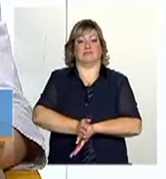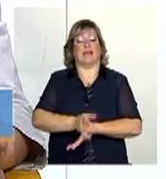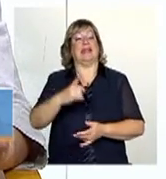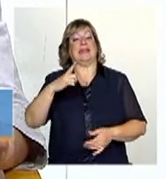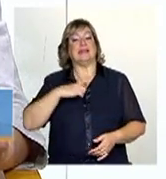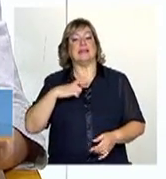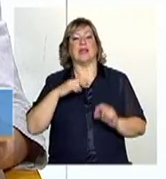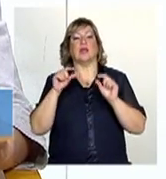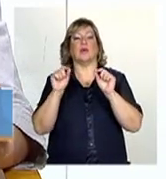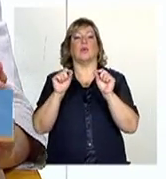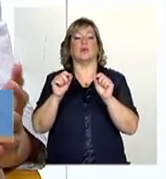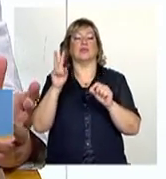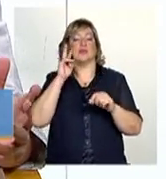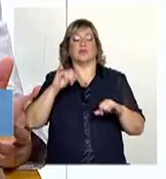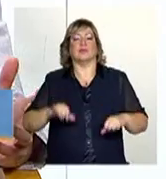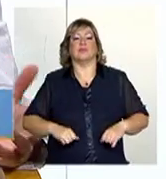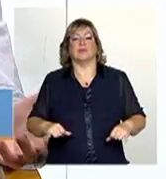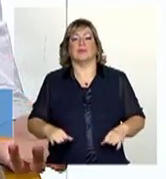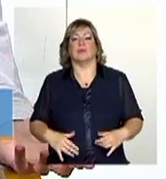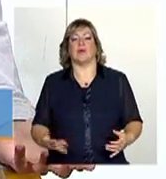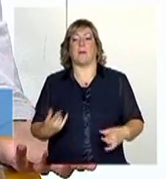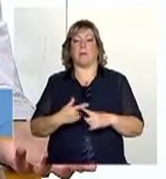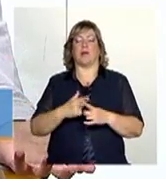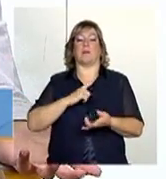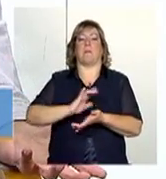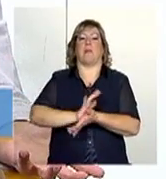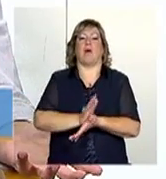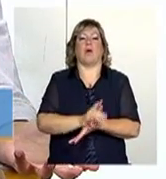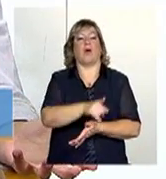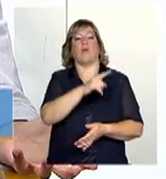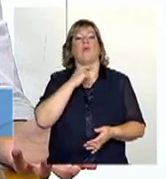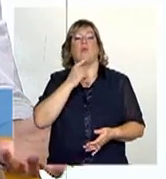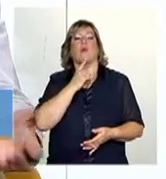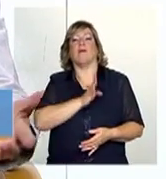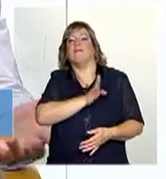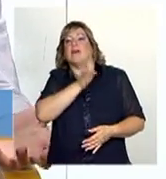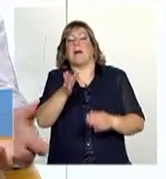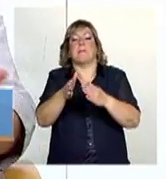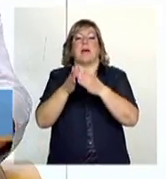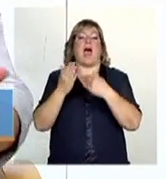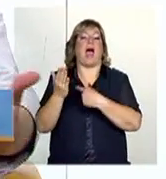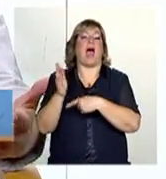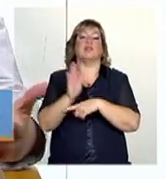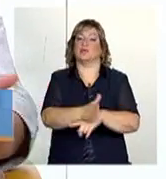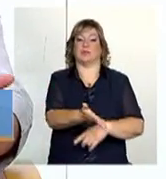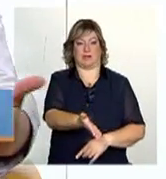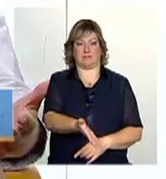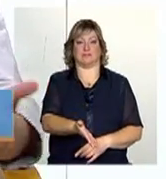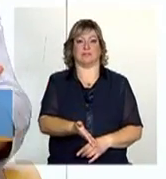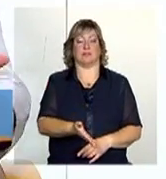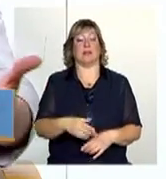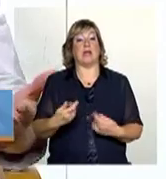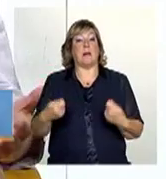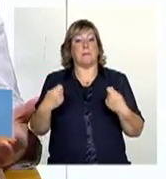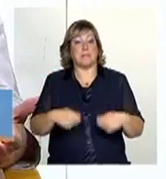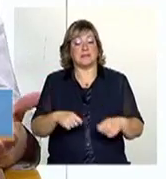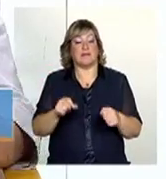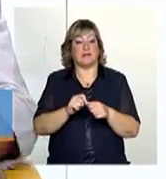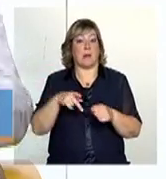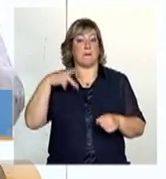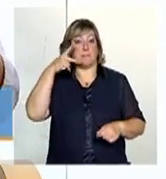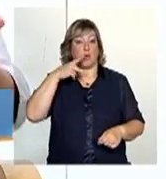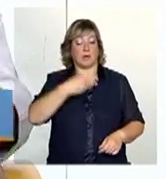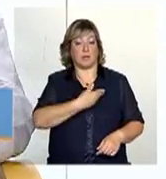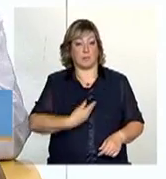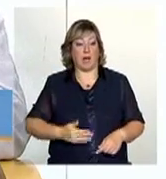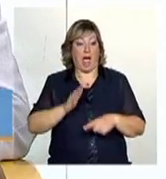distintas, enfim, que precisam ser identificadas no sentido de você conseguir elaborar políticas públicas mais efetivas